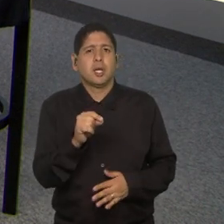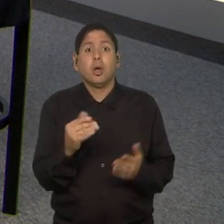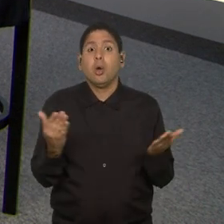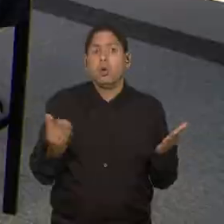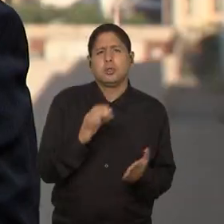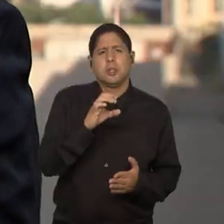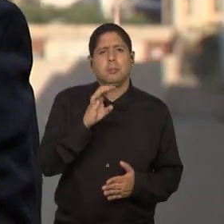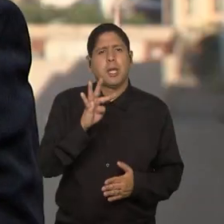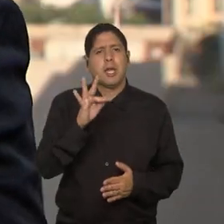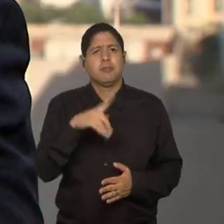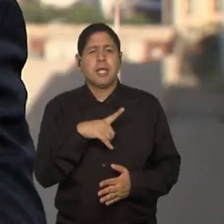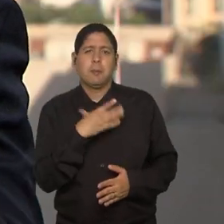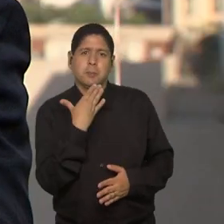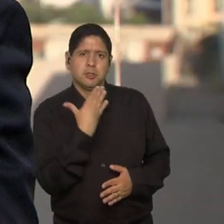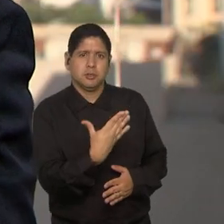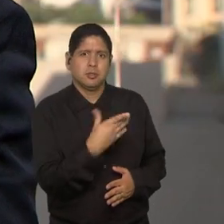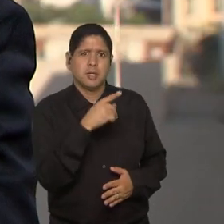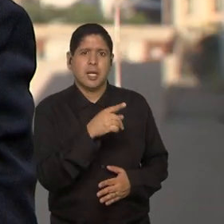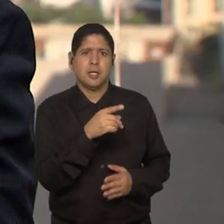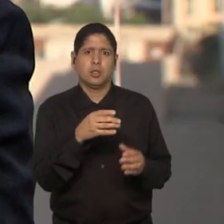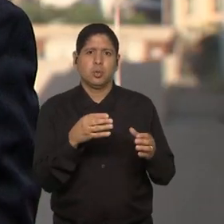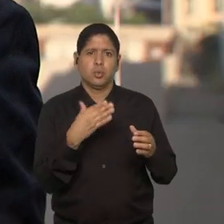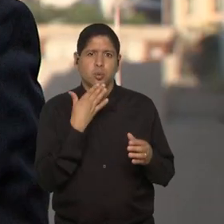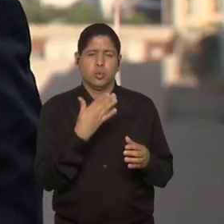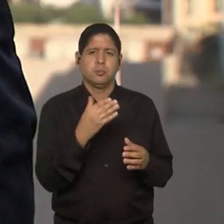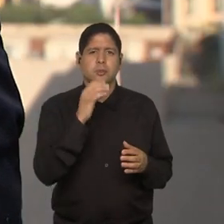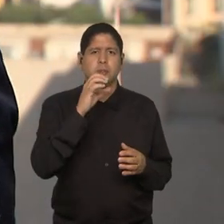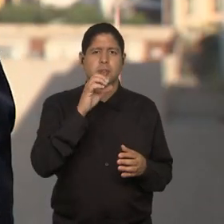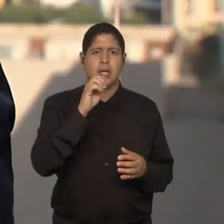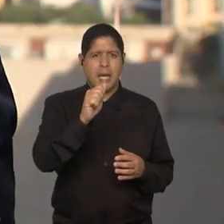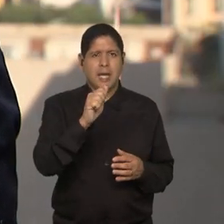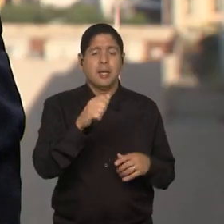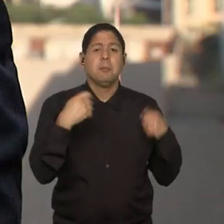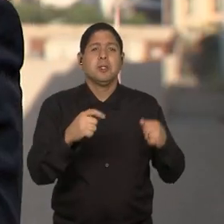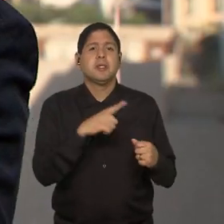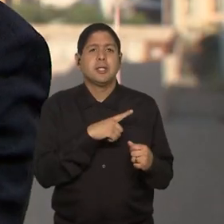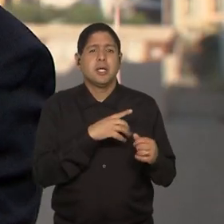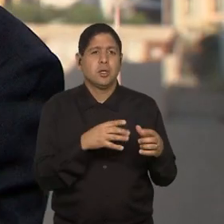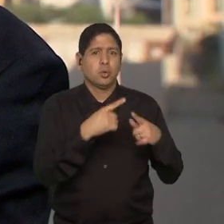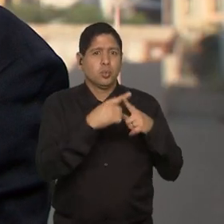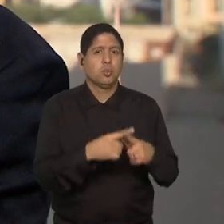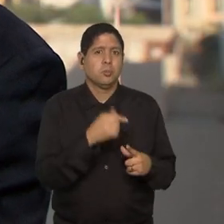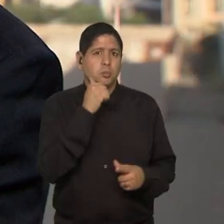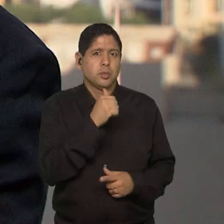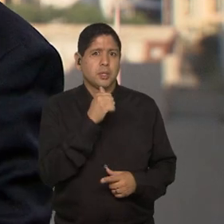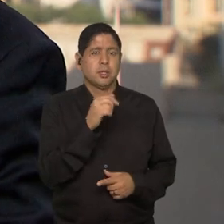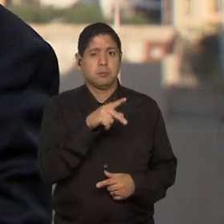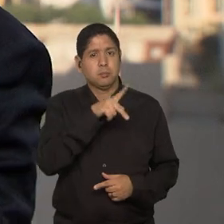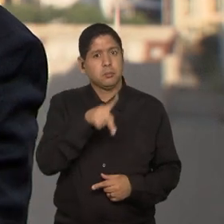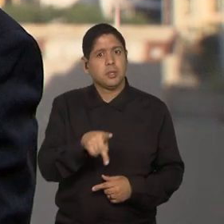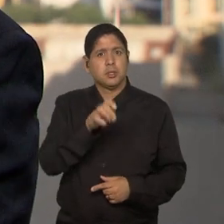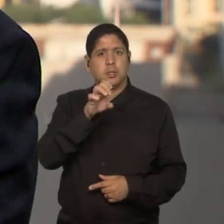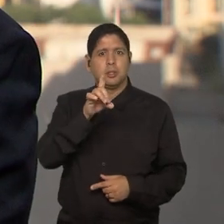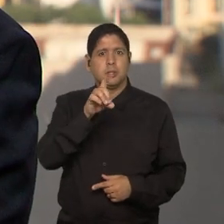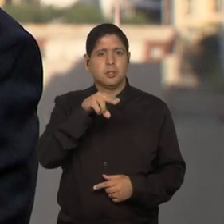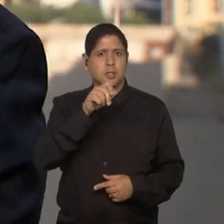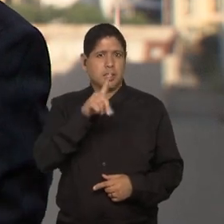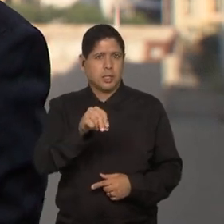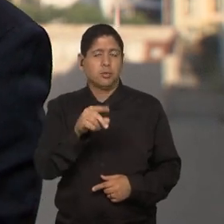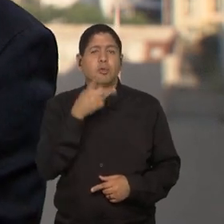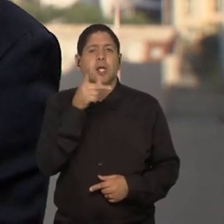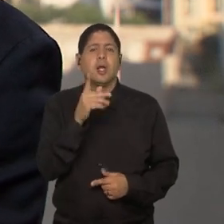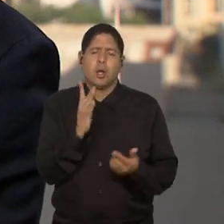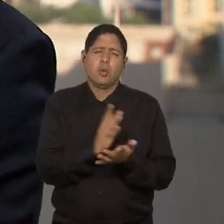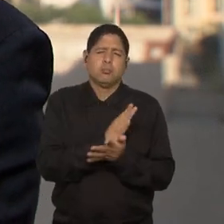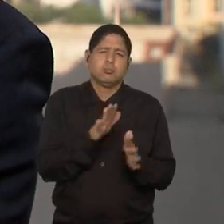a CBF tem um requerimento que o clube da Série A tem que ter uma equipe do feminino. O presidente Edinaldo já falou algumas vezes